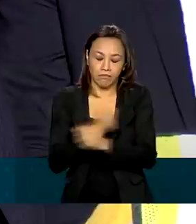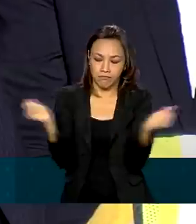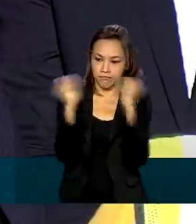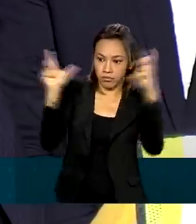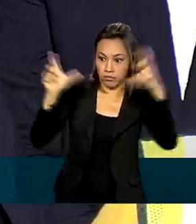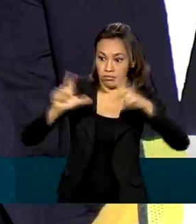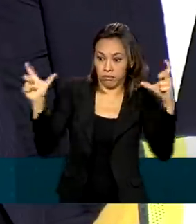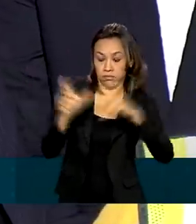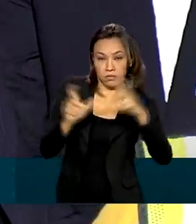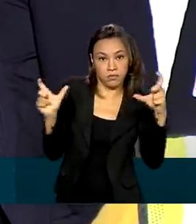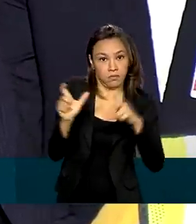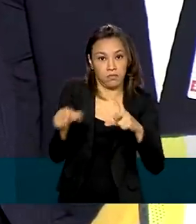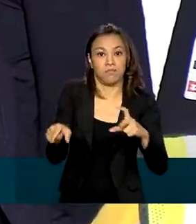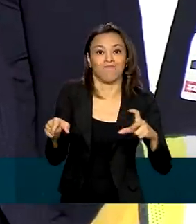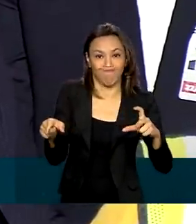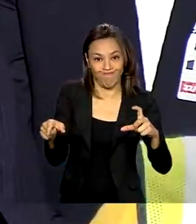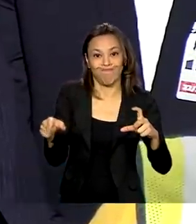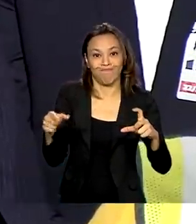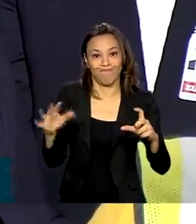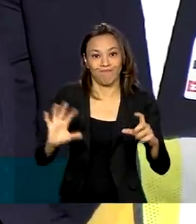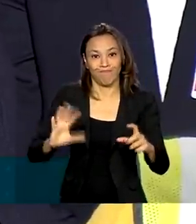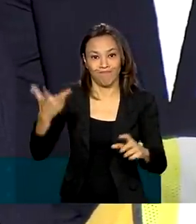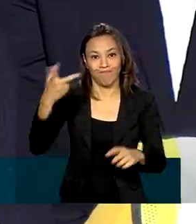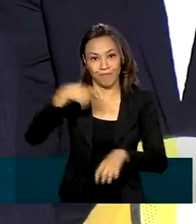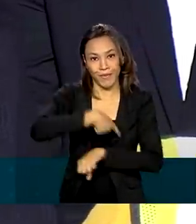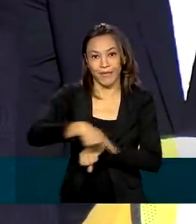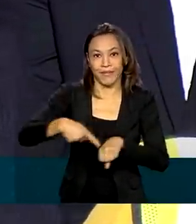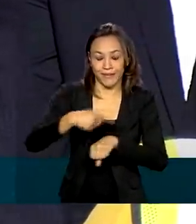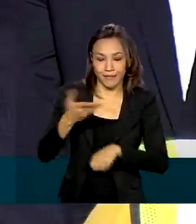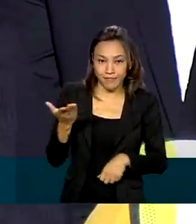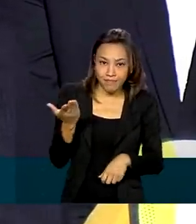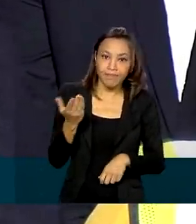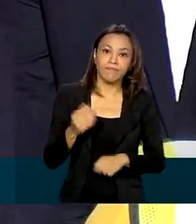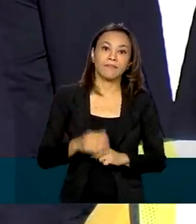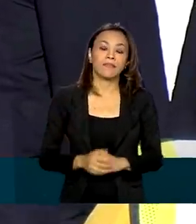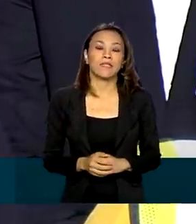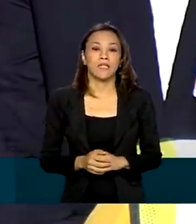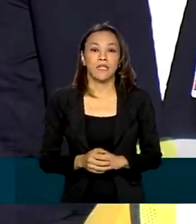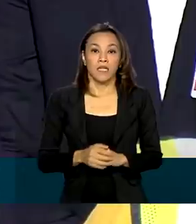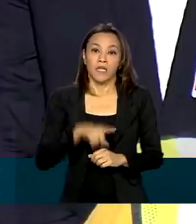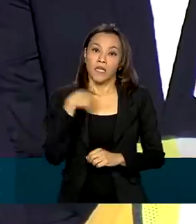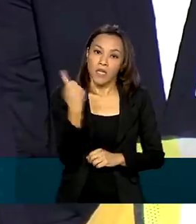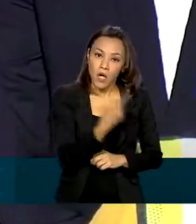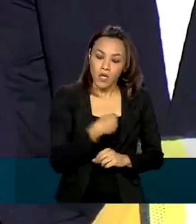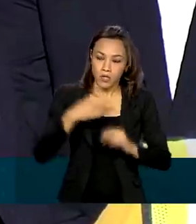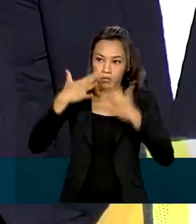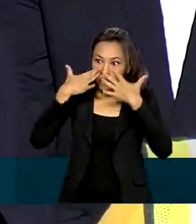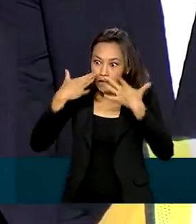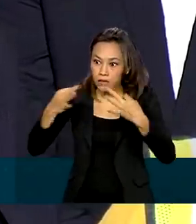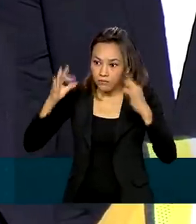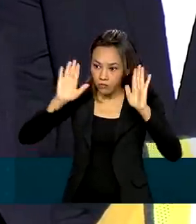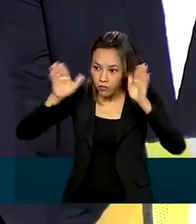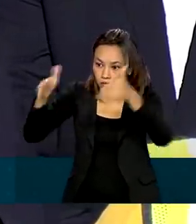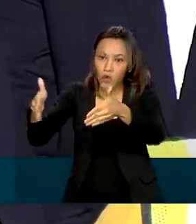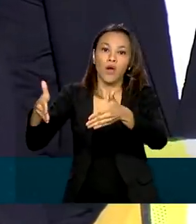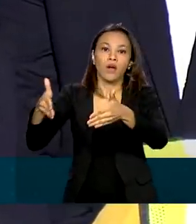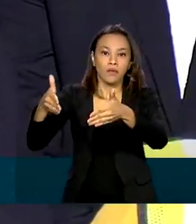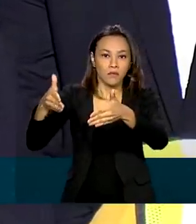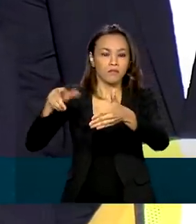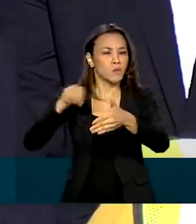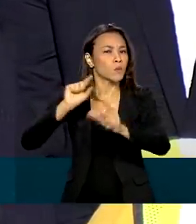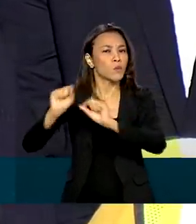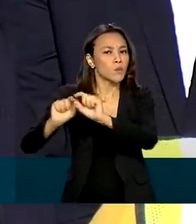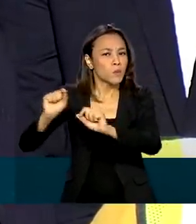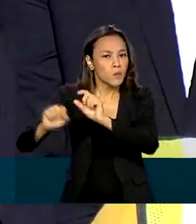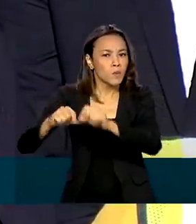mais crítica no nosso país. E essa prioridade fica evidente a partir de um acordo